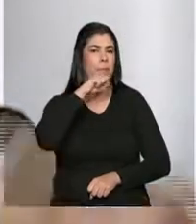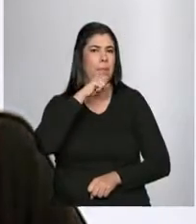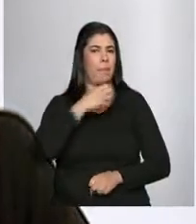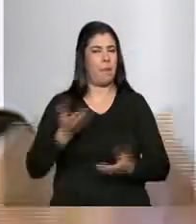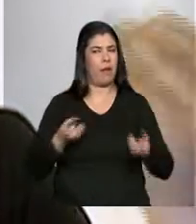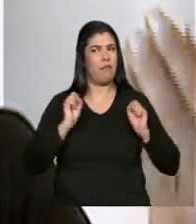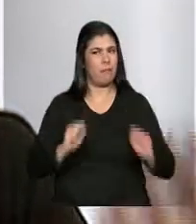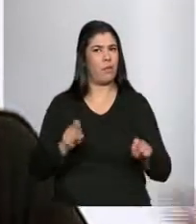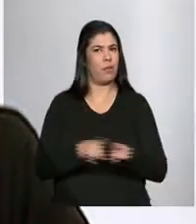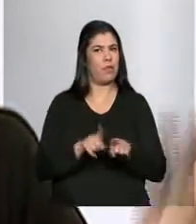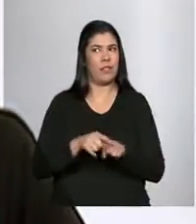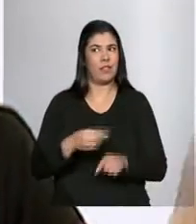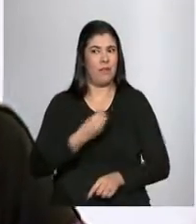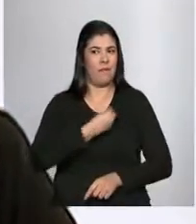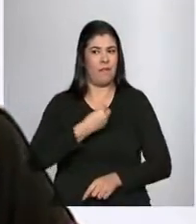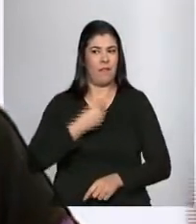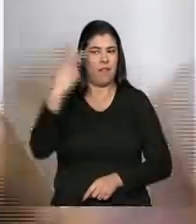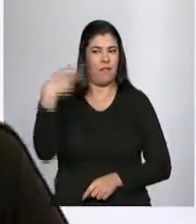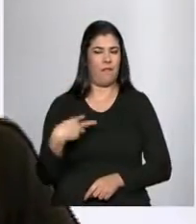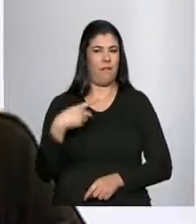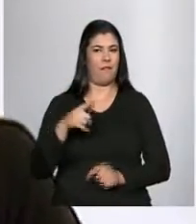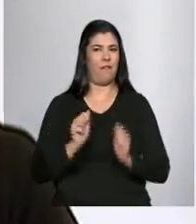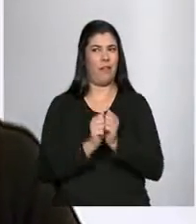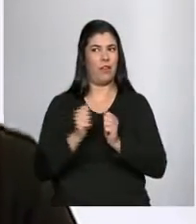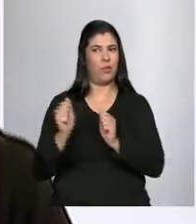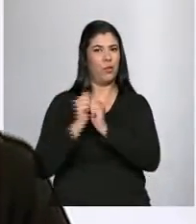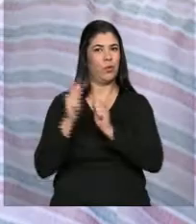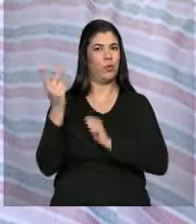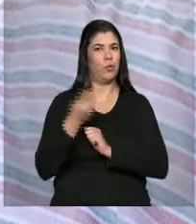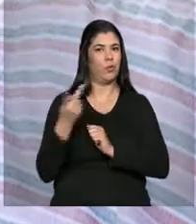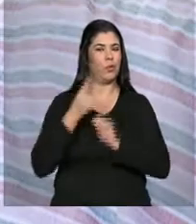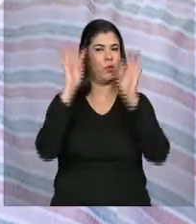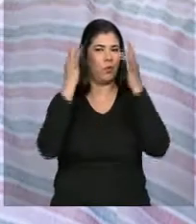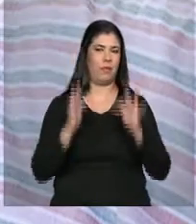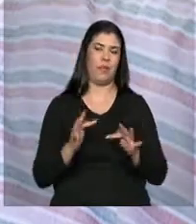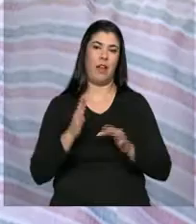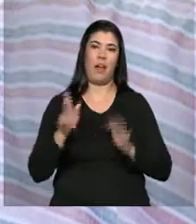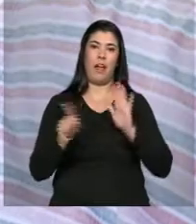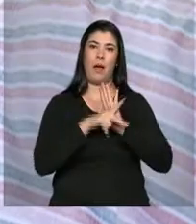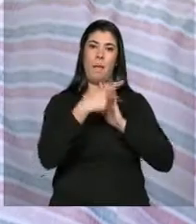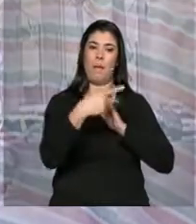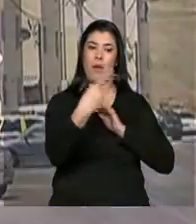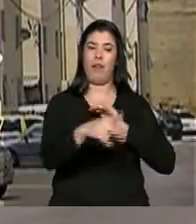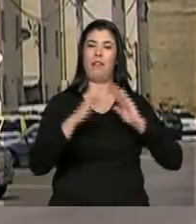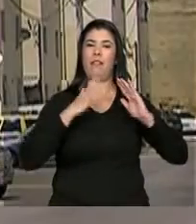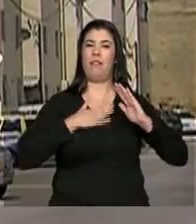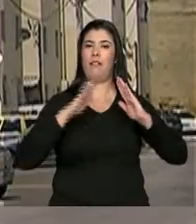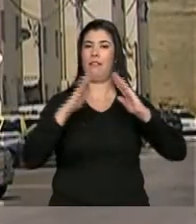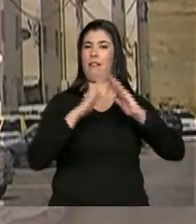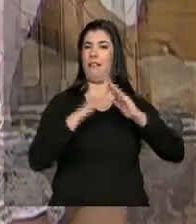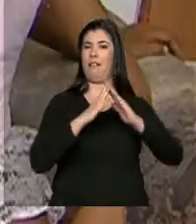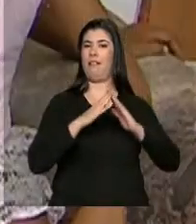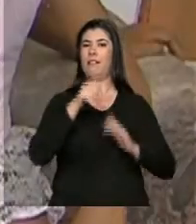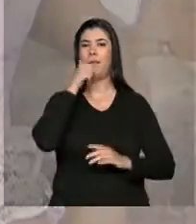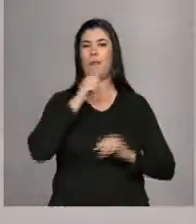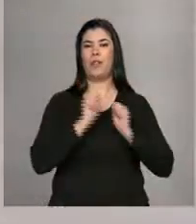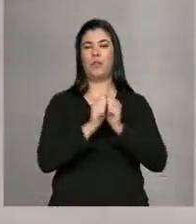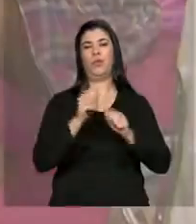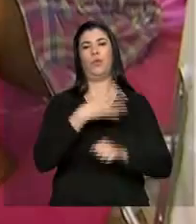vivo nesse momento, para ela participar também da minha felicidade. Agora a casa é da mulher e dos filhos.